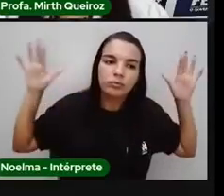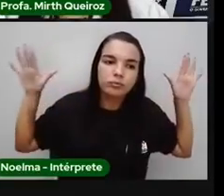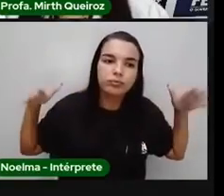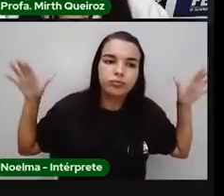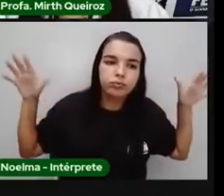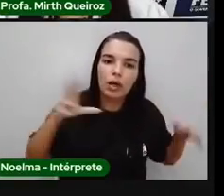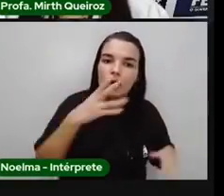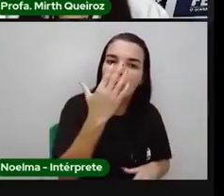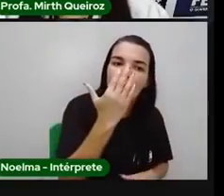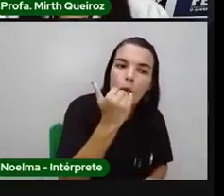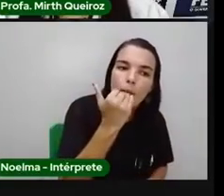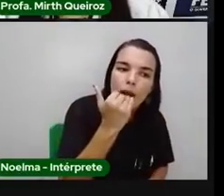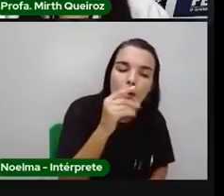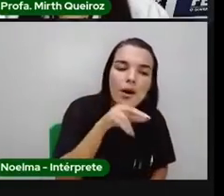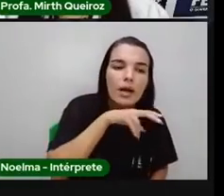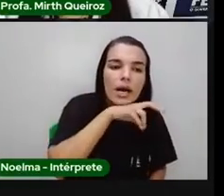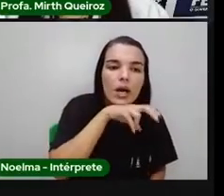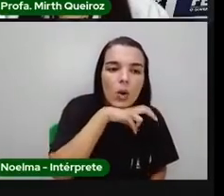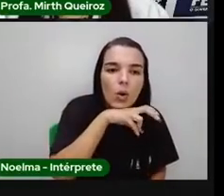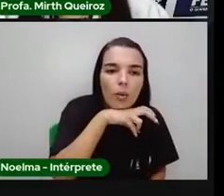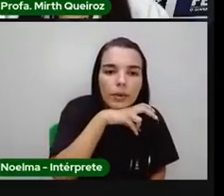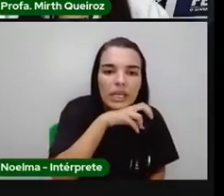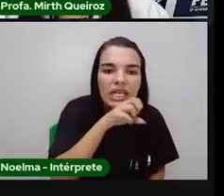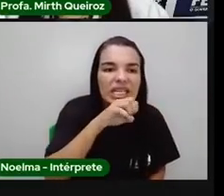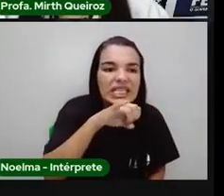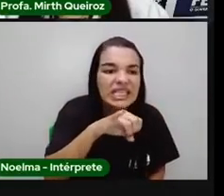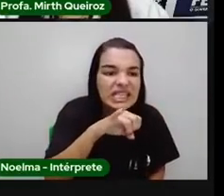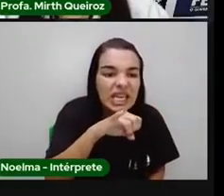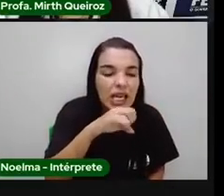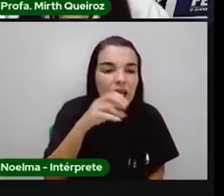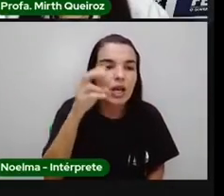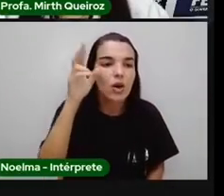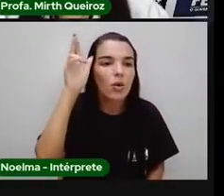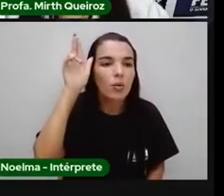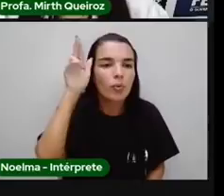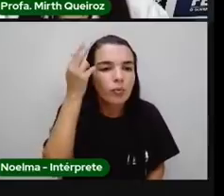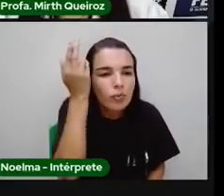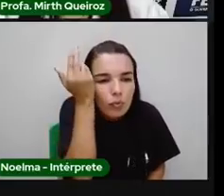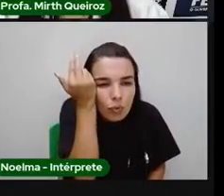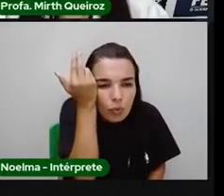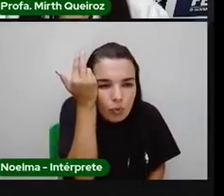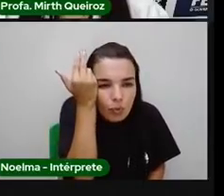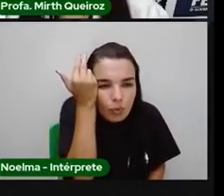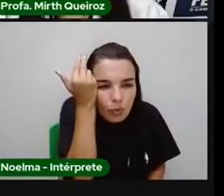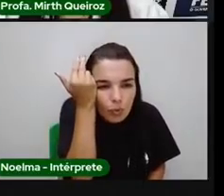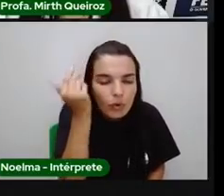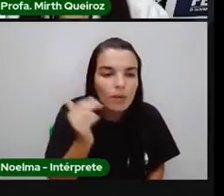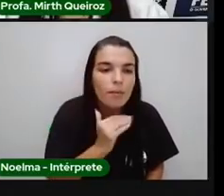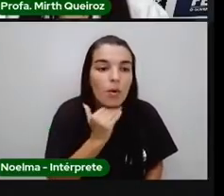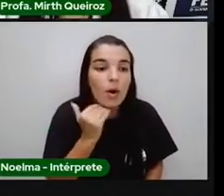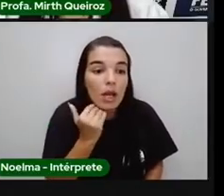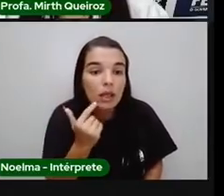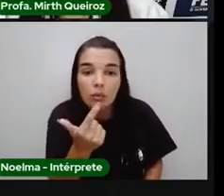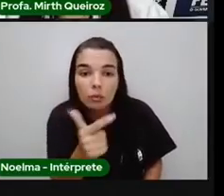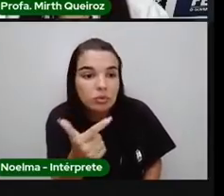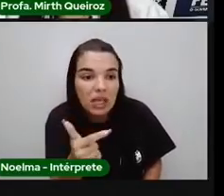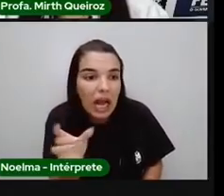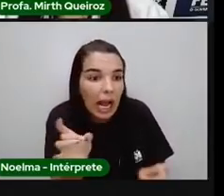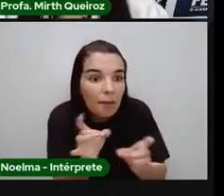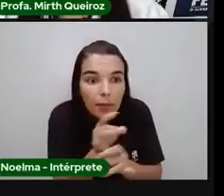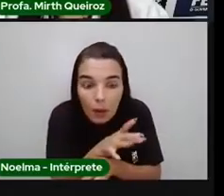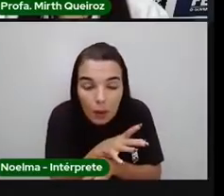coelhinho aqui, ele fosse extinto? Se esse coelho, ele morresse, né? Não existia mais coelho. Ele entrasse em